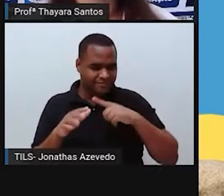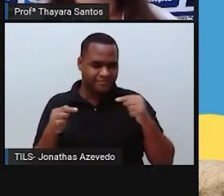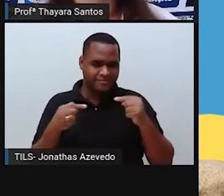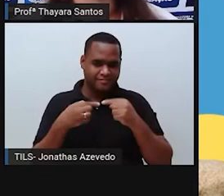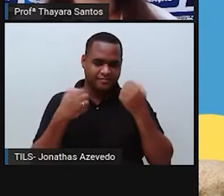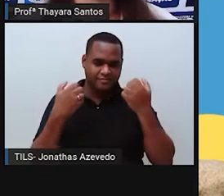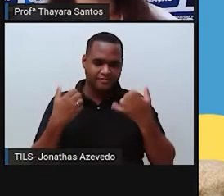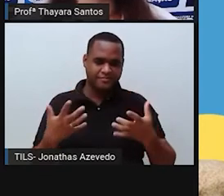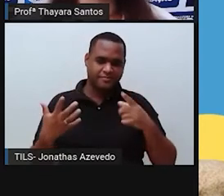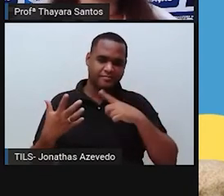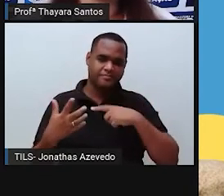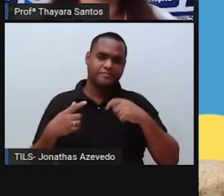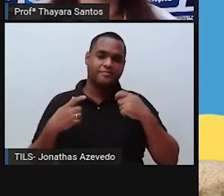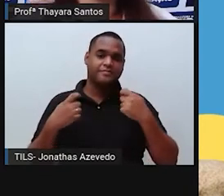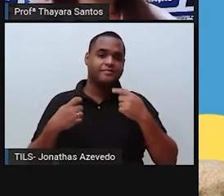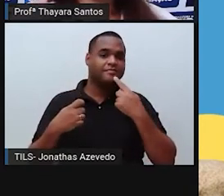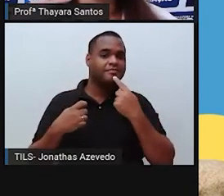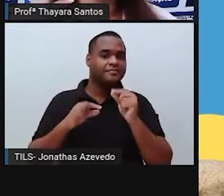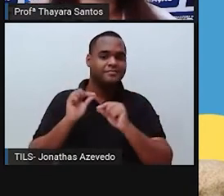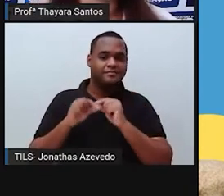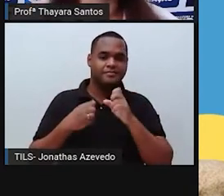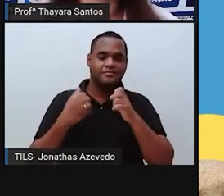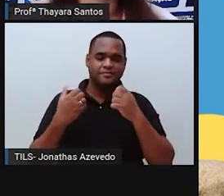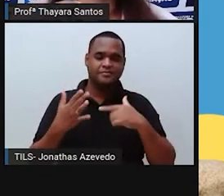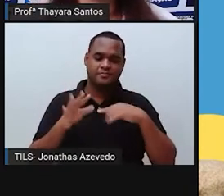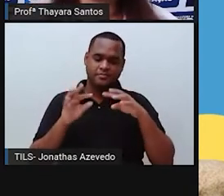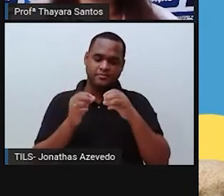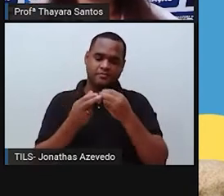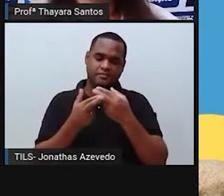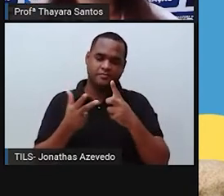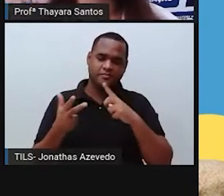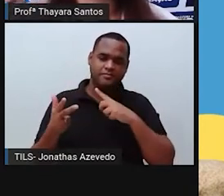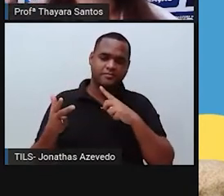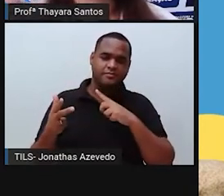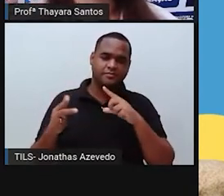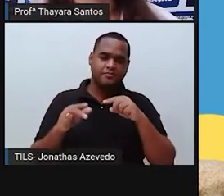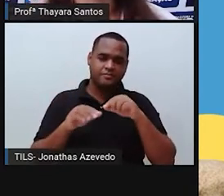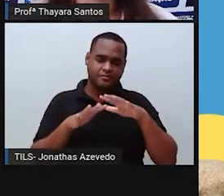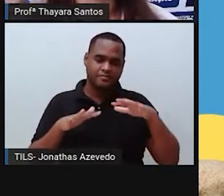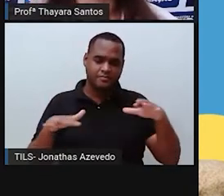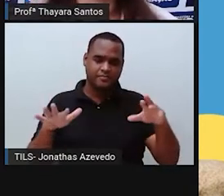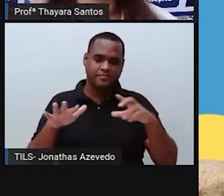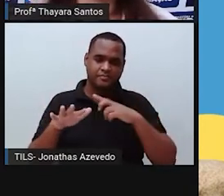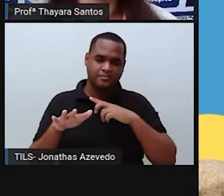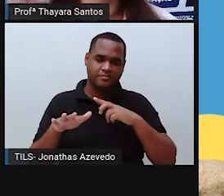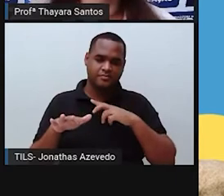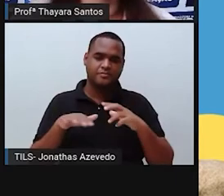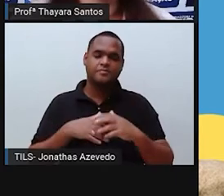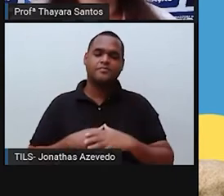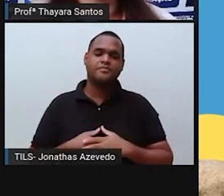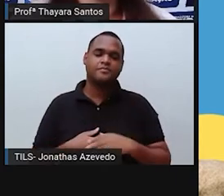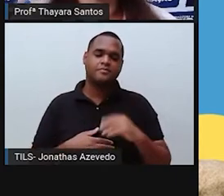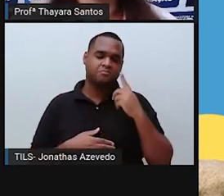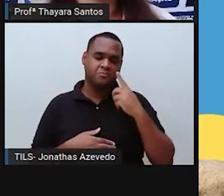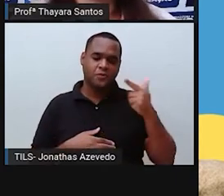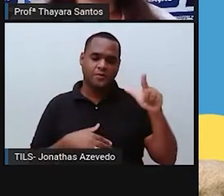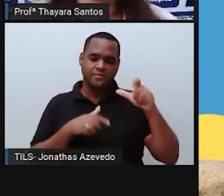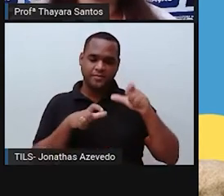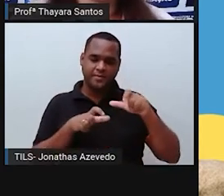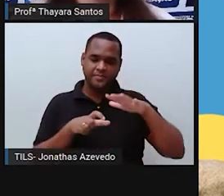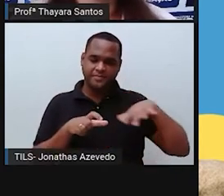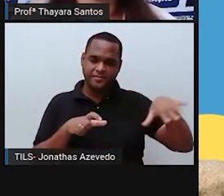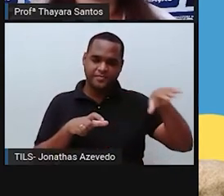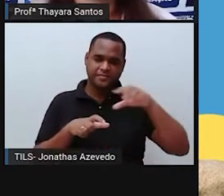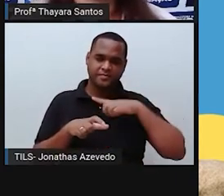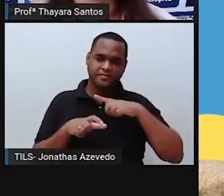essa camada rochosa. Se a gente está falando dos oceanos, a espessura da litosfera é menor. Se a gente está falando de um outro ambiente, né? Num ambiente do